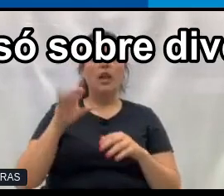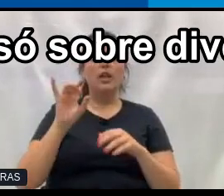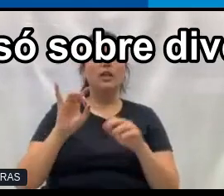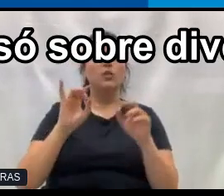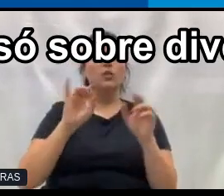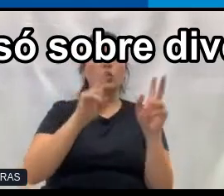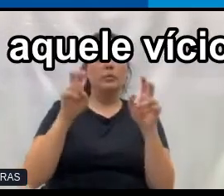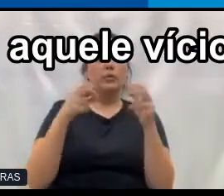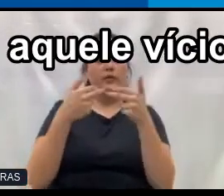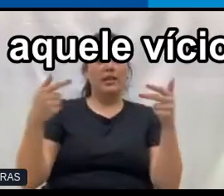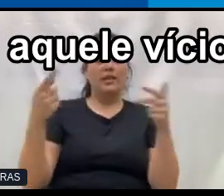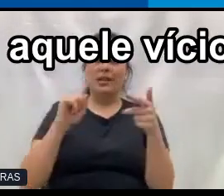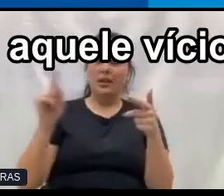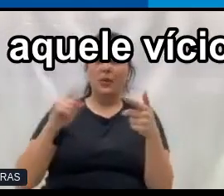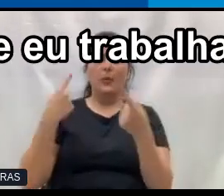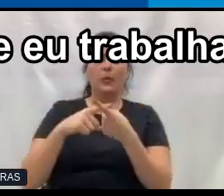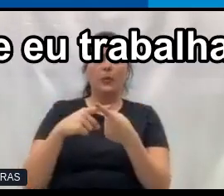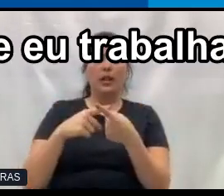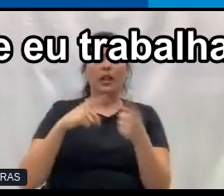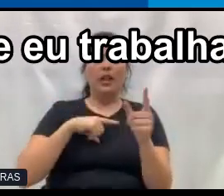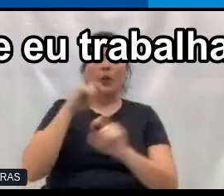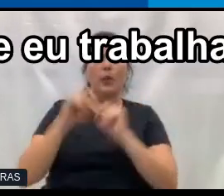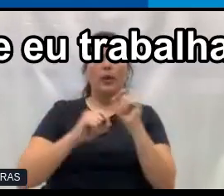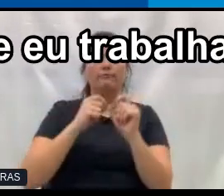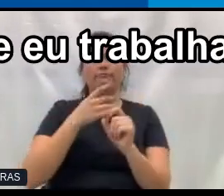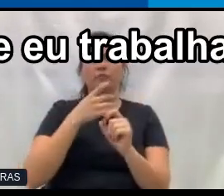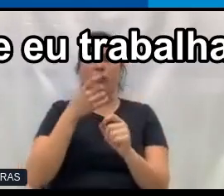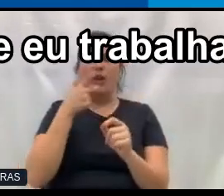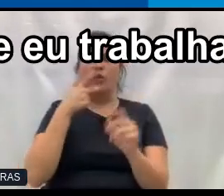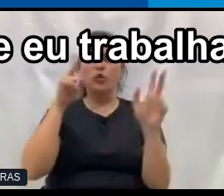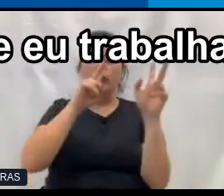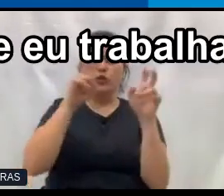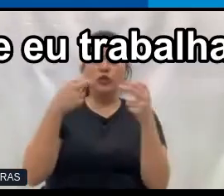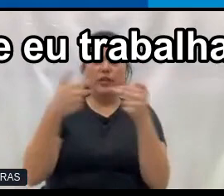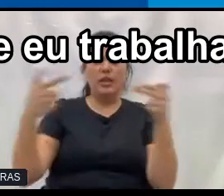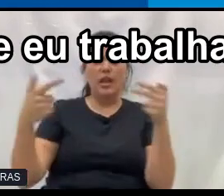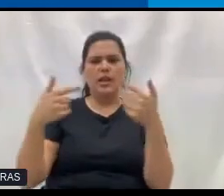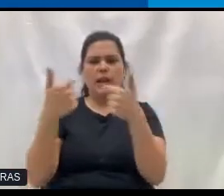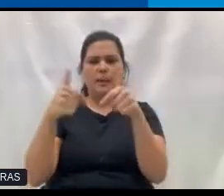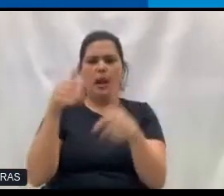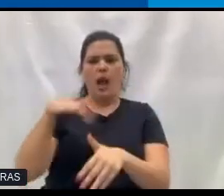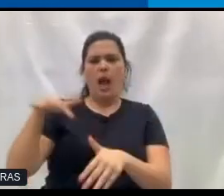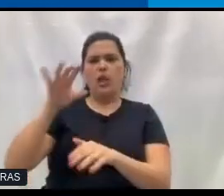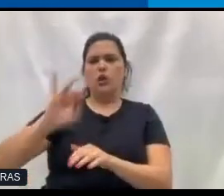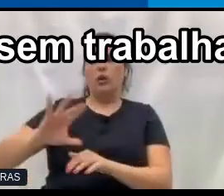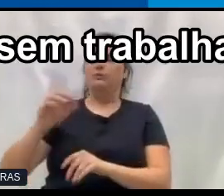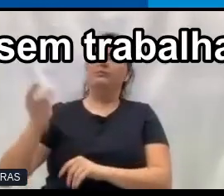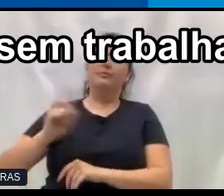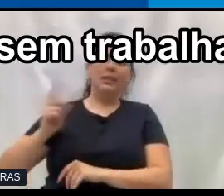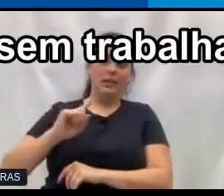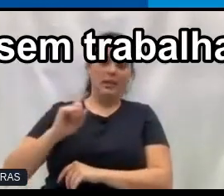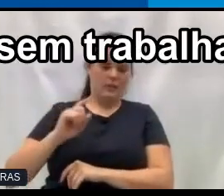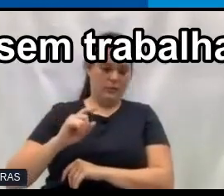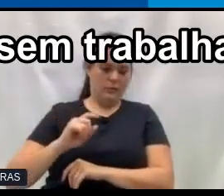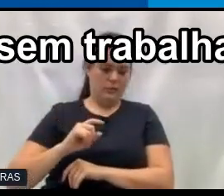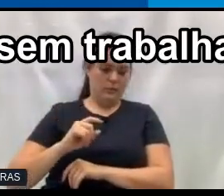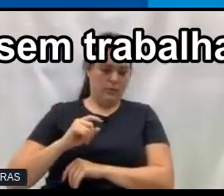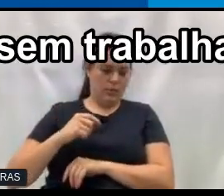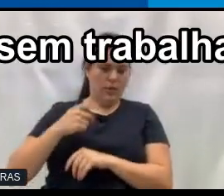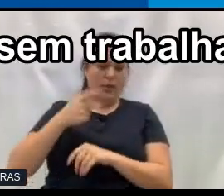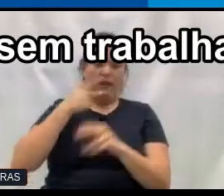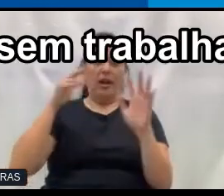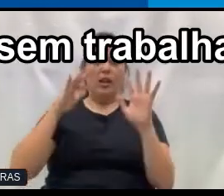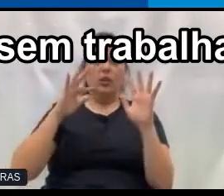diversidade, porque a gente tem aquele vício, não, só vou falar sobre diversidade se eu trabalhar com diversidade. não, a gente pode falar sobre isso sem